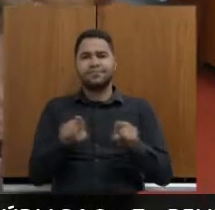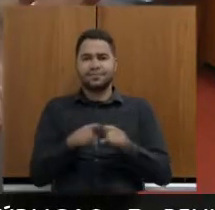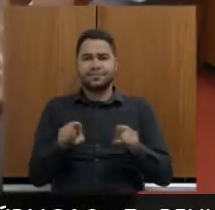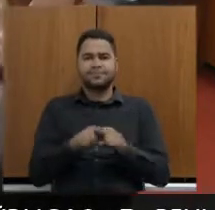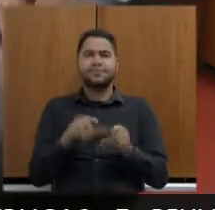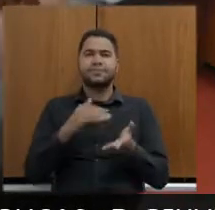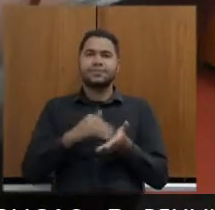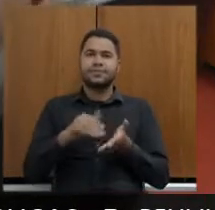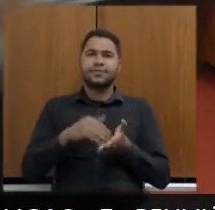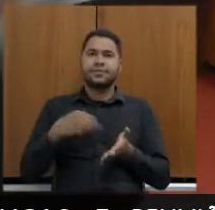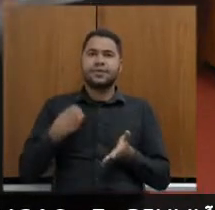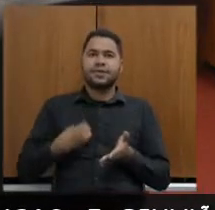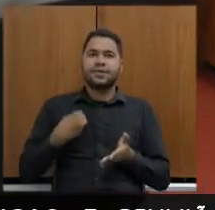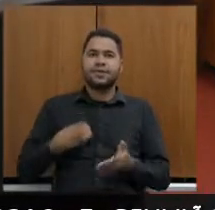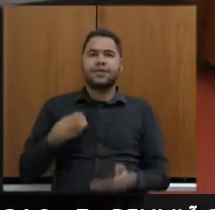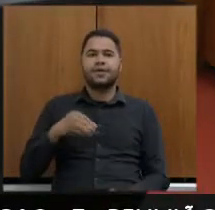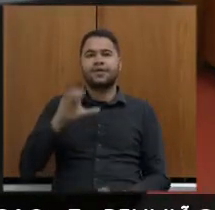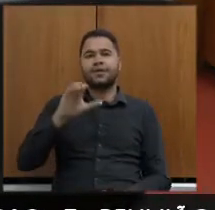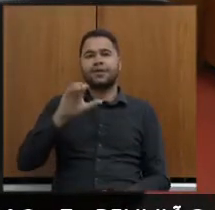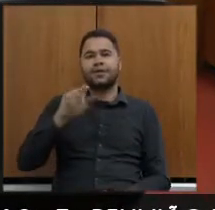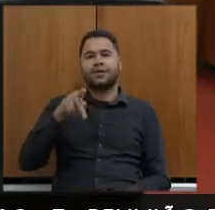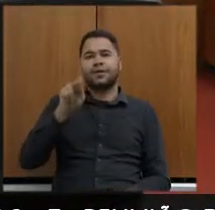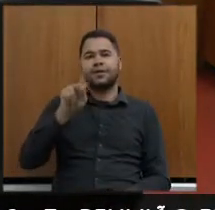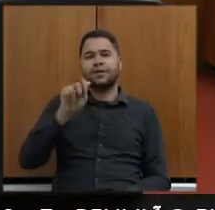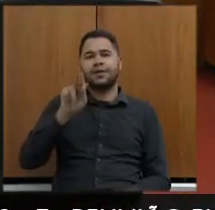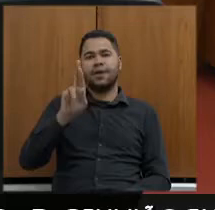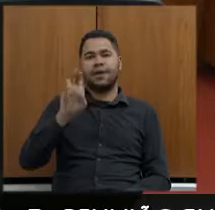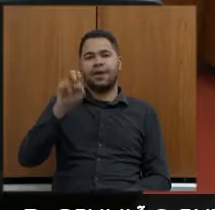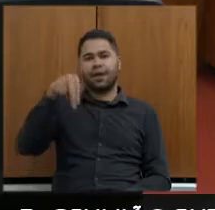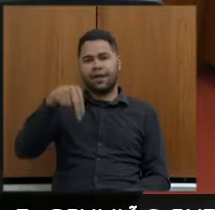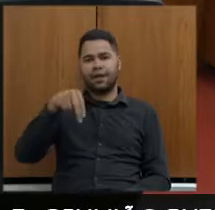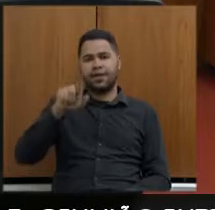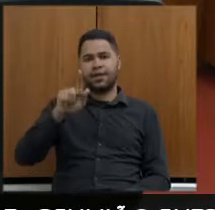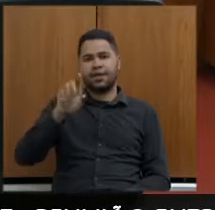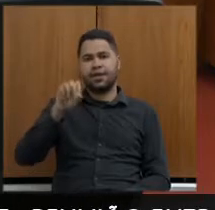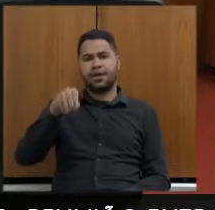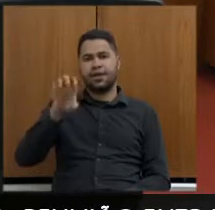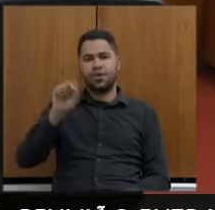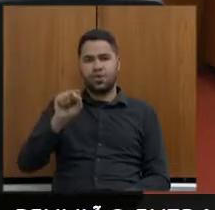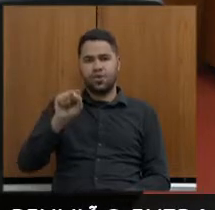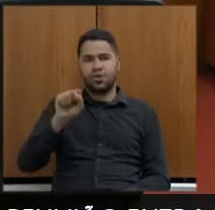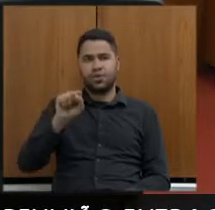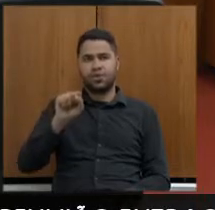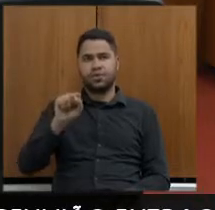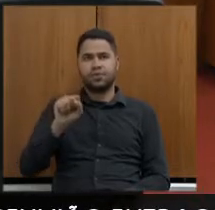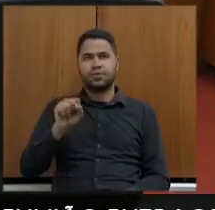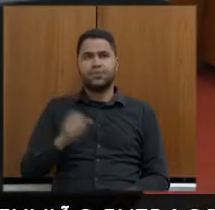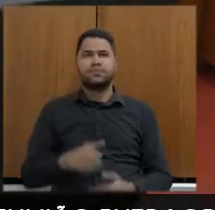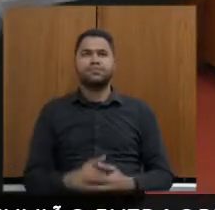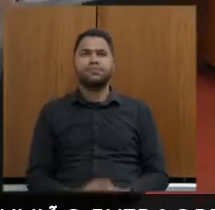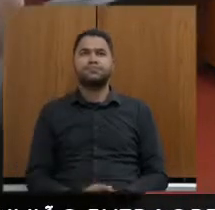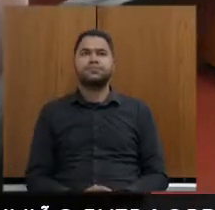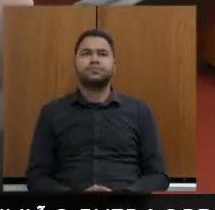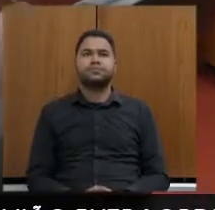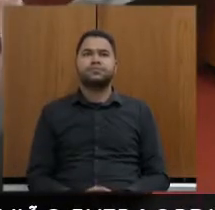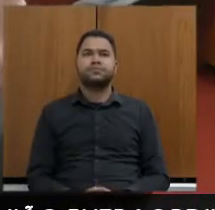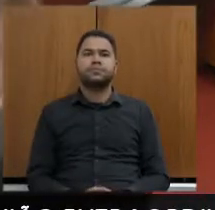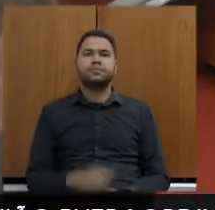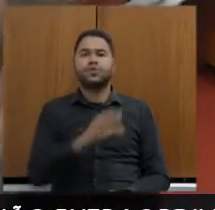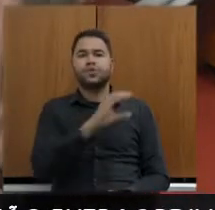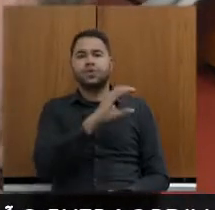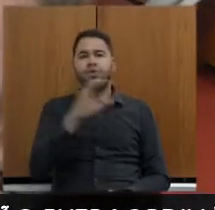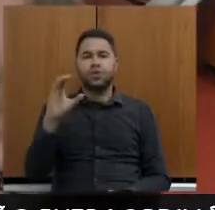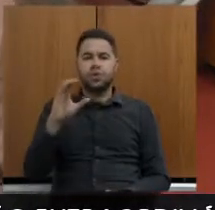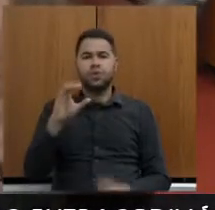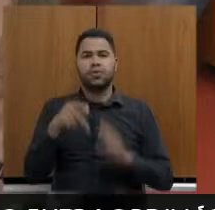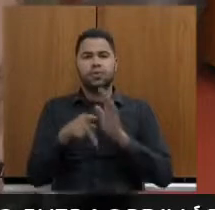secretária, a presença de Karen Gomes, a Karen, quem é? A Karen, qual é? Está aqui a Karen, ela é coordenadora do